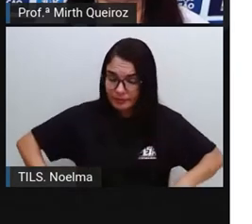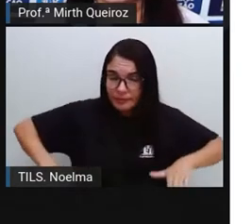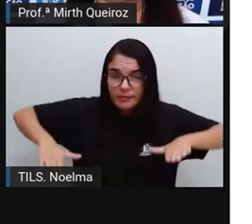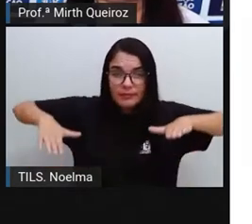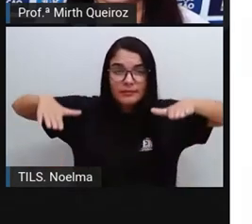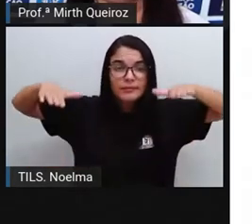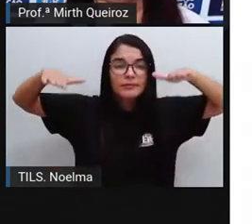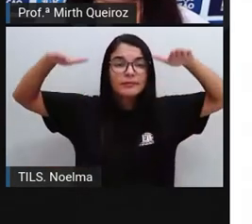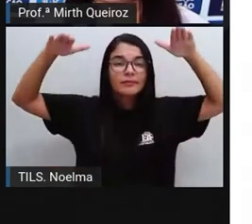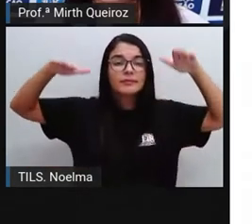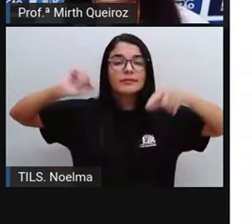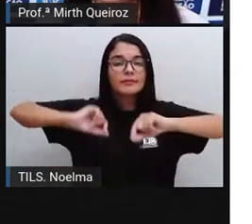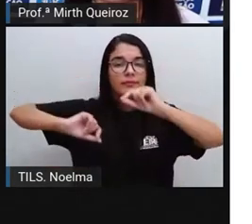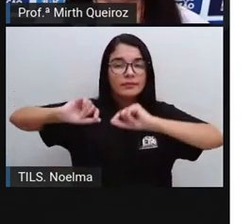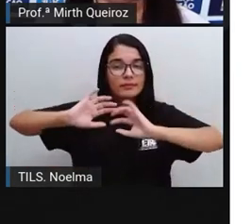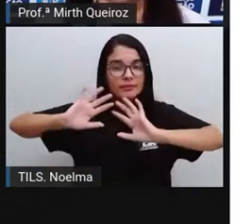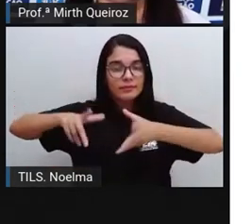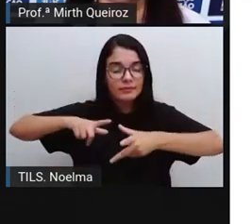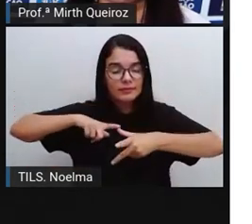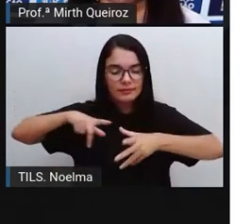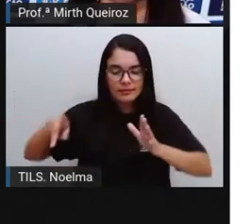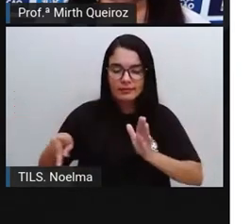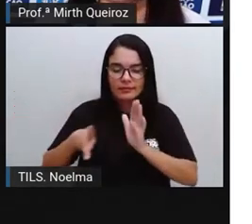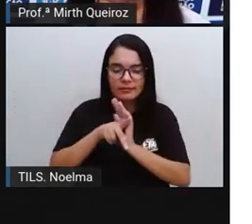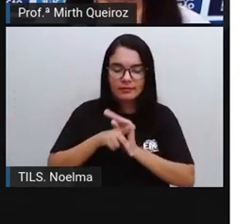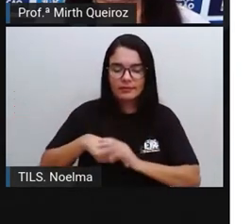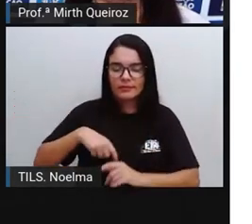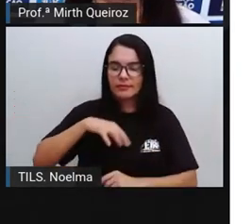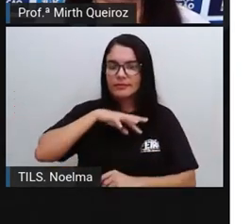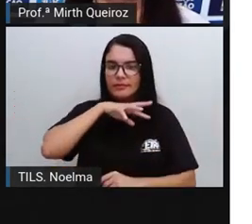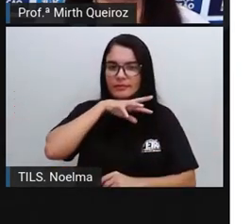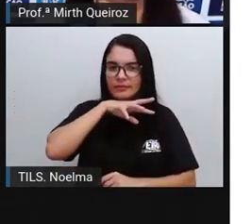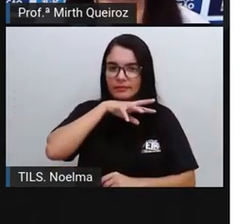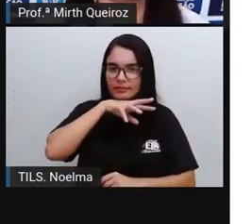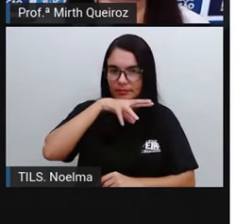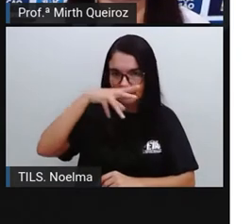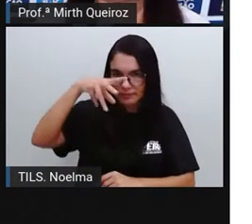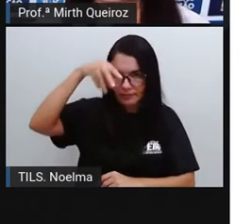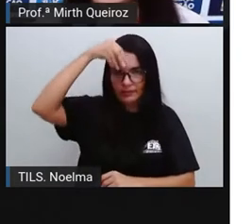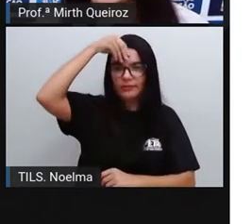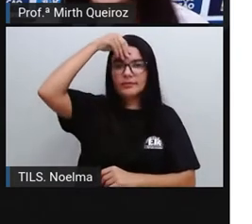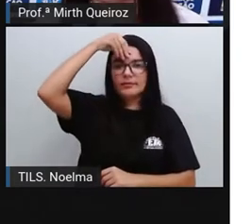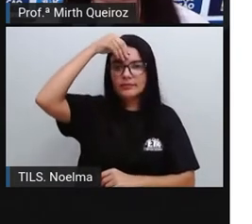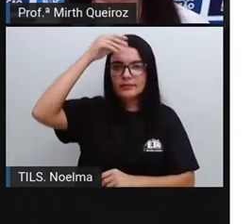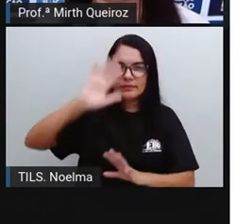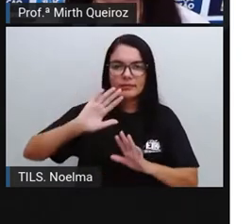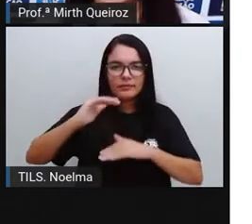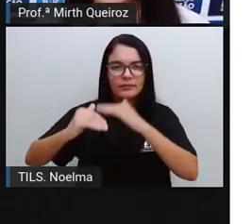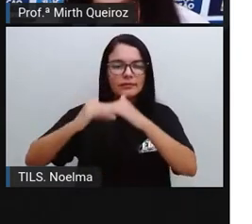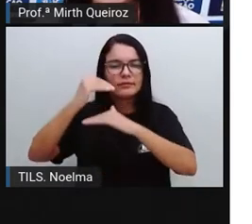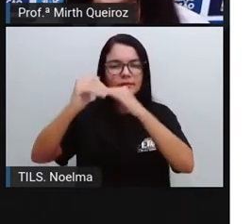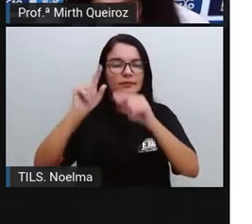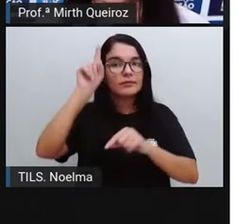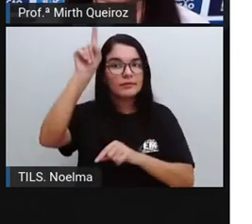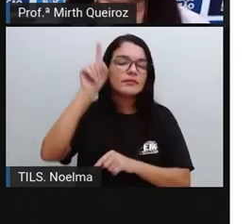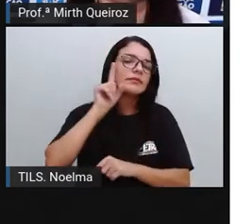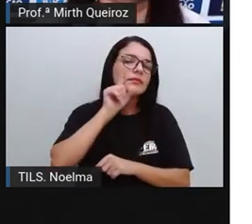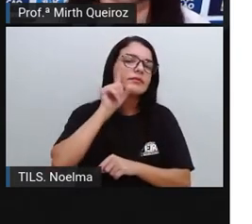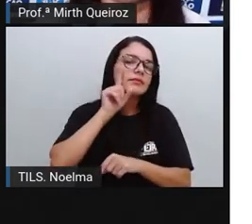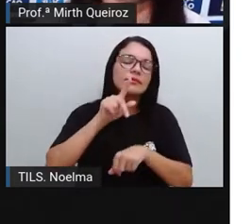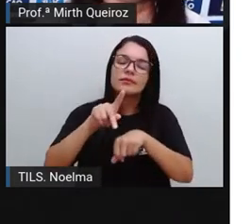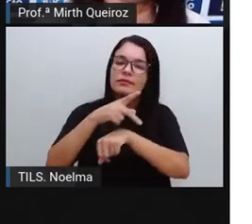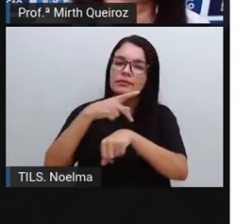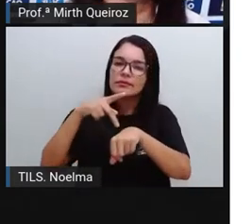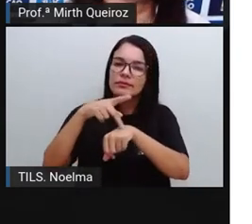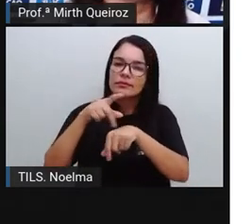demonstrava já esse tipo de dom. Mas foi nos Estados Unidos que ele desenvolveu trabalhos aí nas áreas de